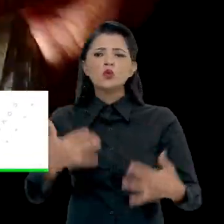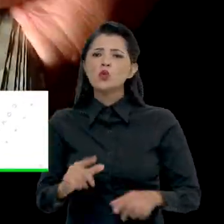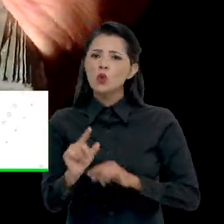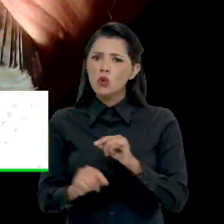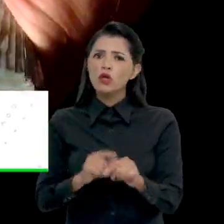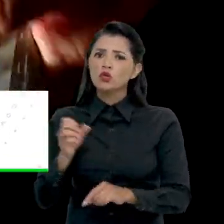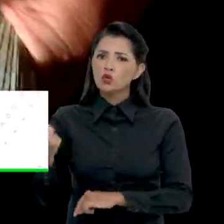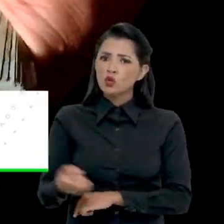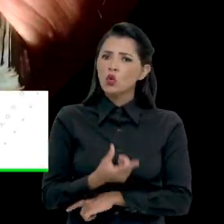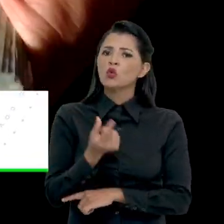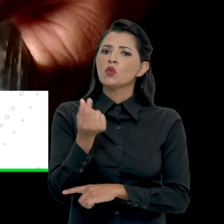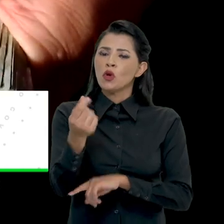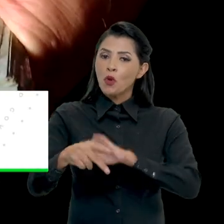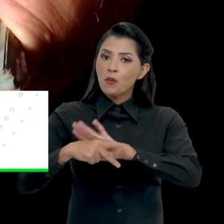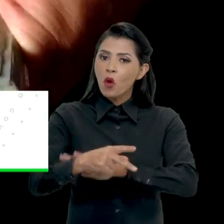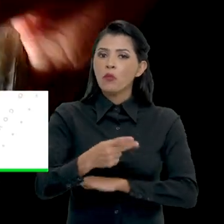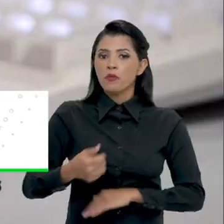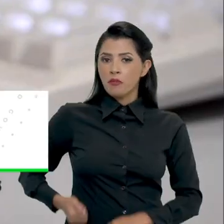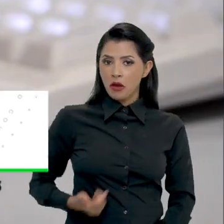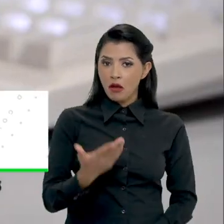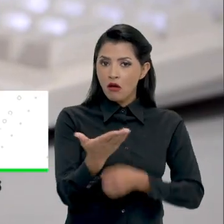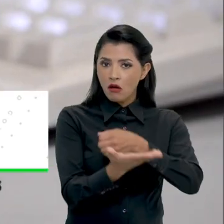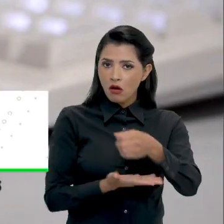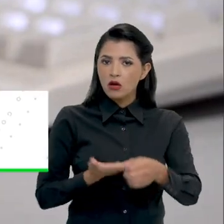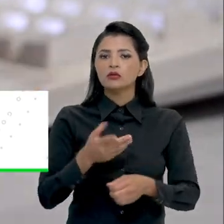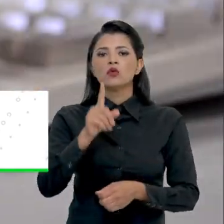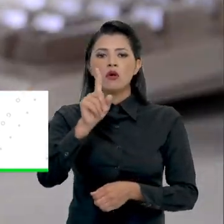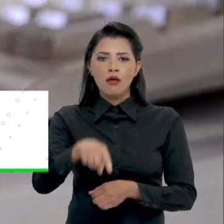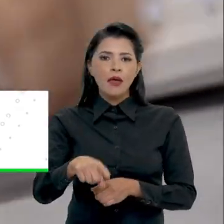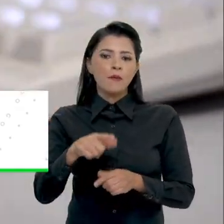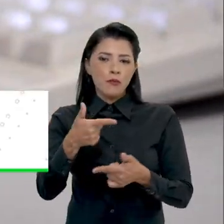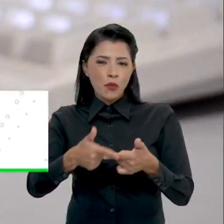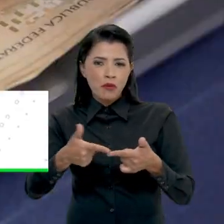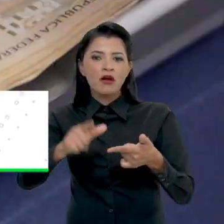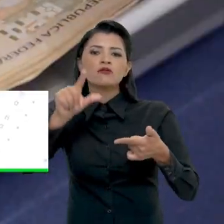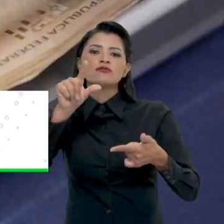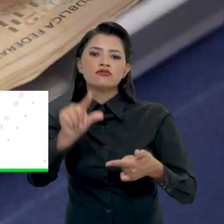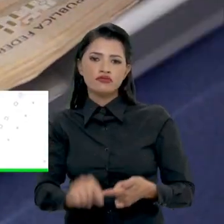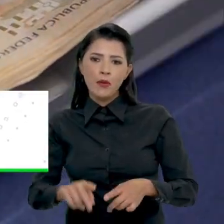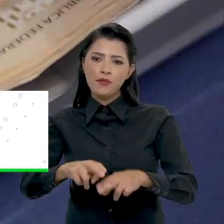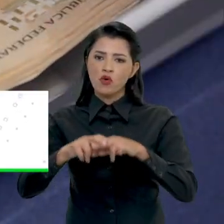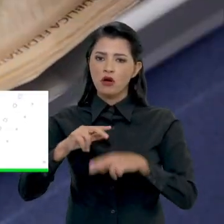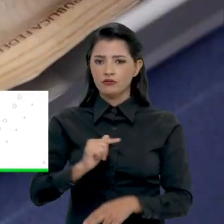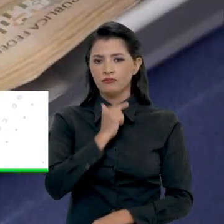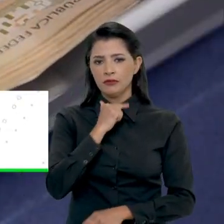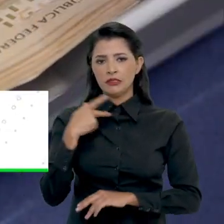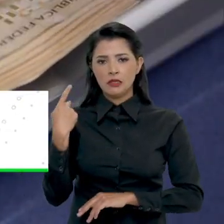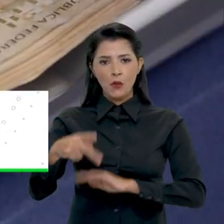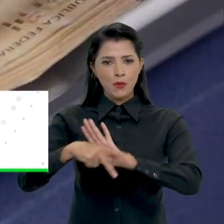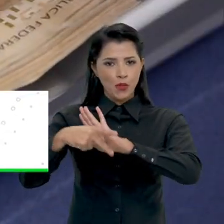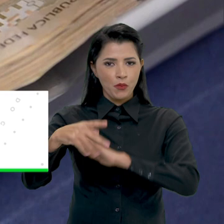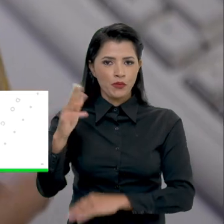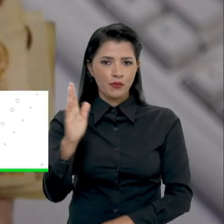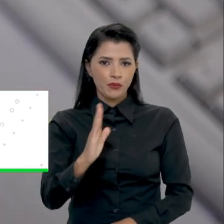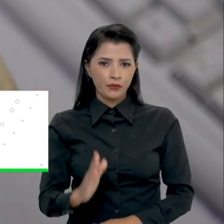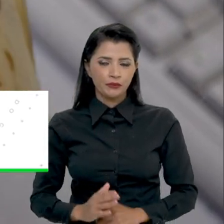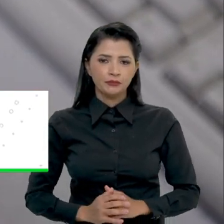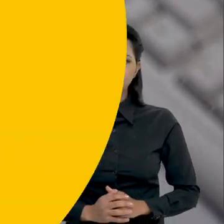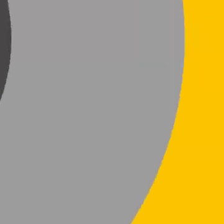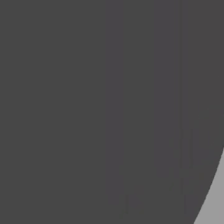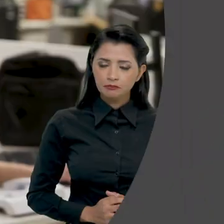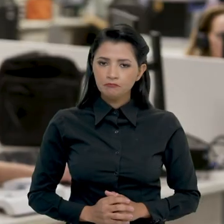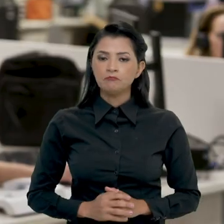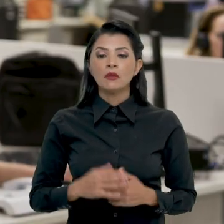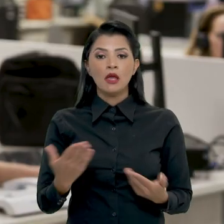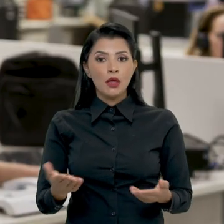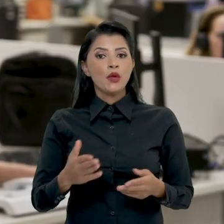Segundo o governo, esse novo valor para despesas básicas vai diminuir os problemas gerados pelo endividamento da população.